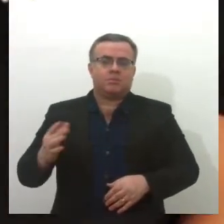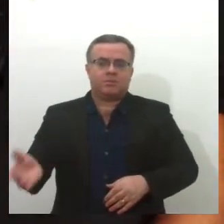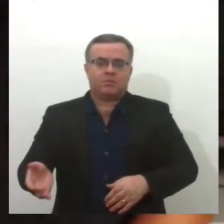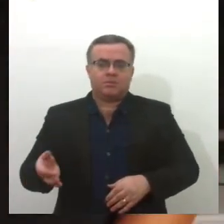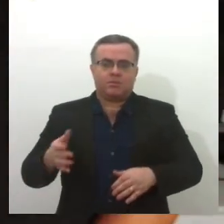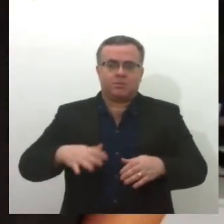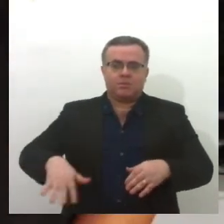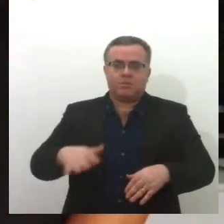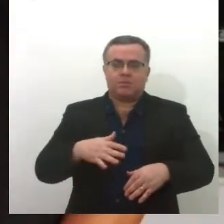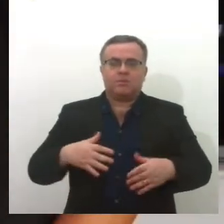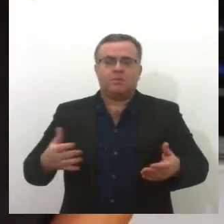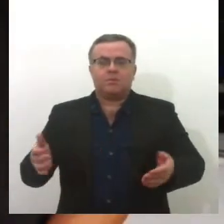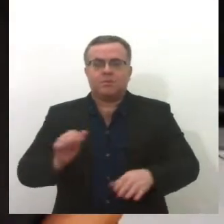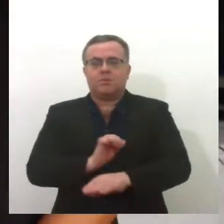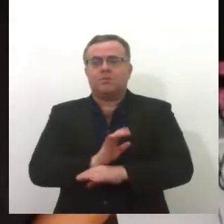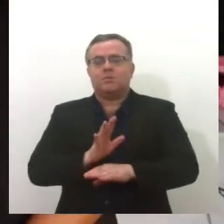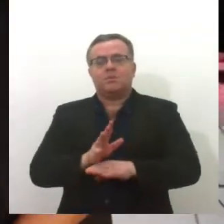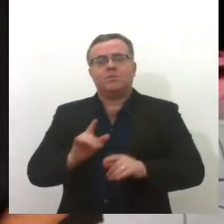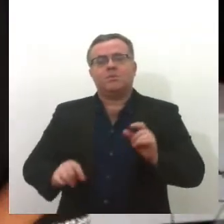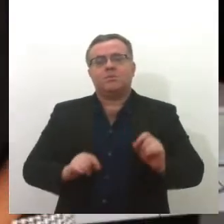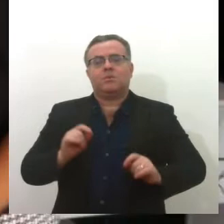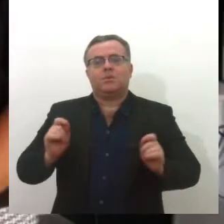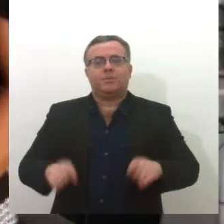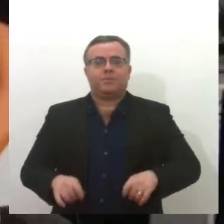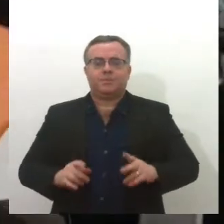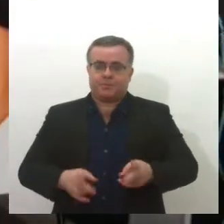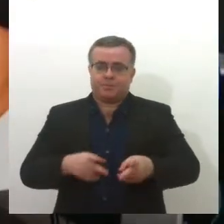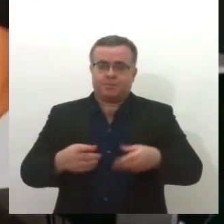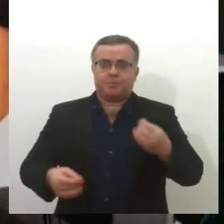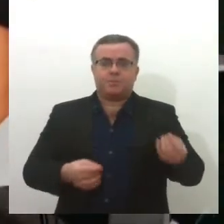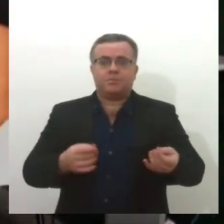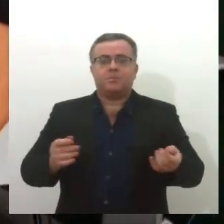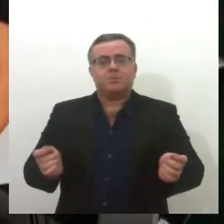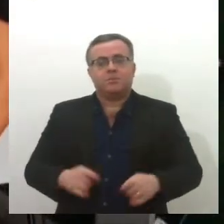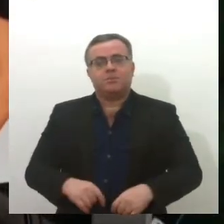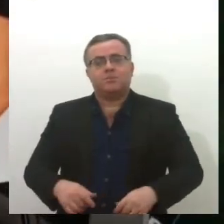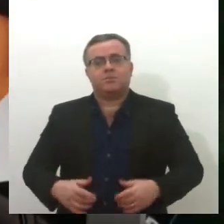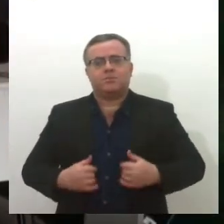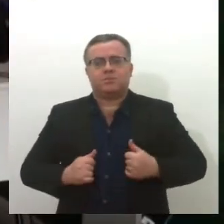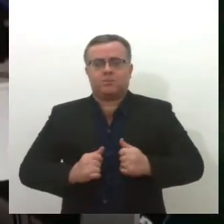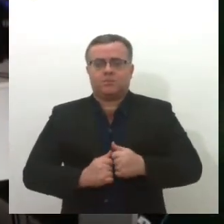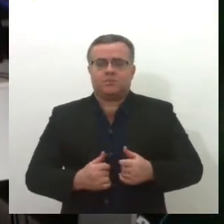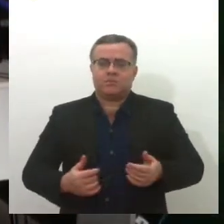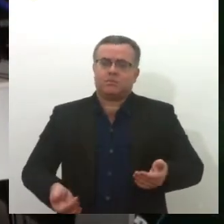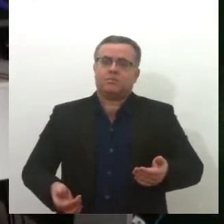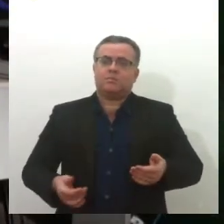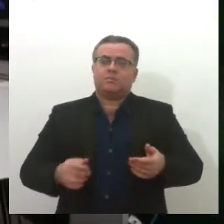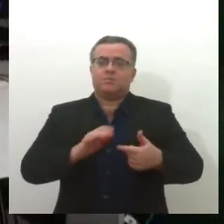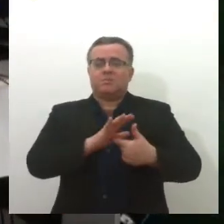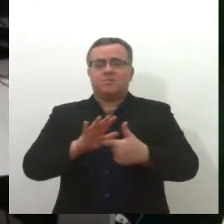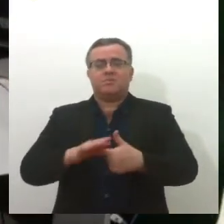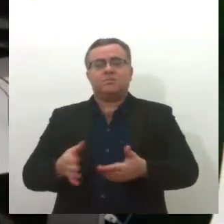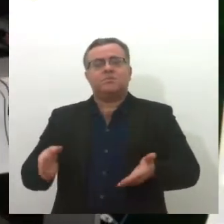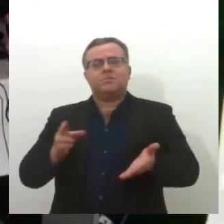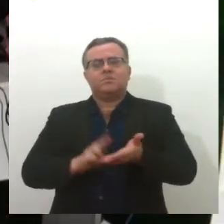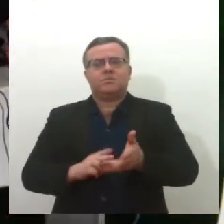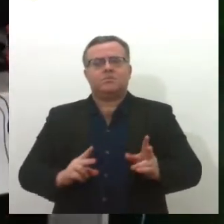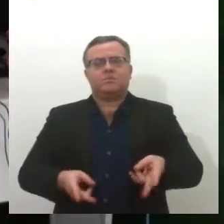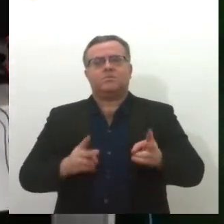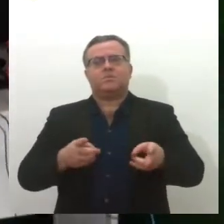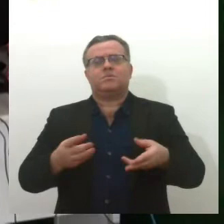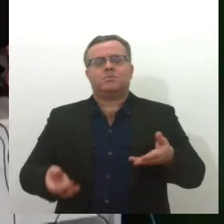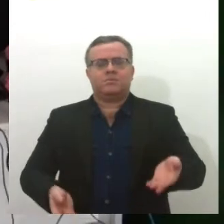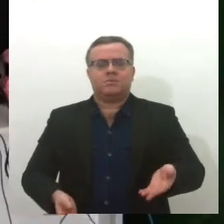da Barra dos Coqueiros, Glaucia Rocha. Glaucia, já é perceptível esse aumento? Sim, desde o início do ano nós